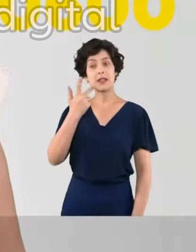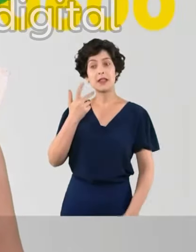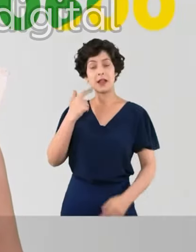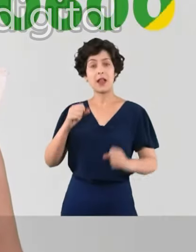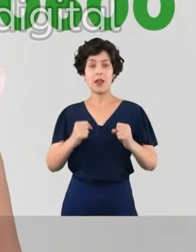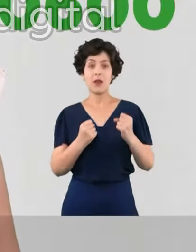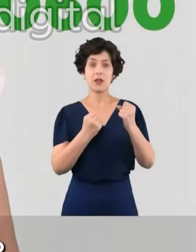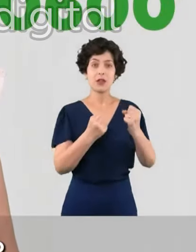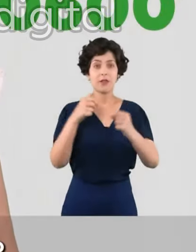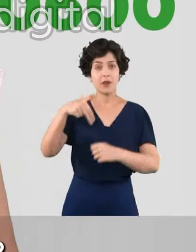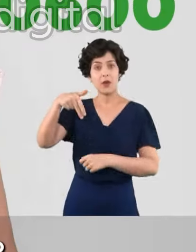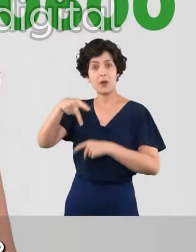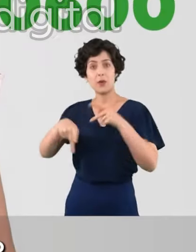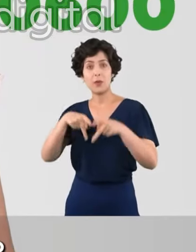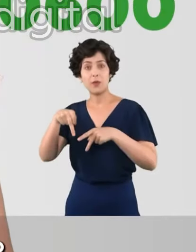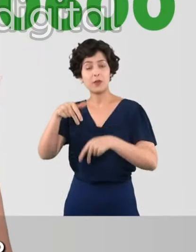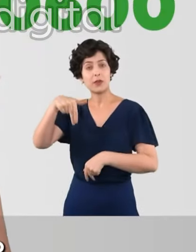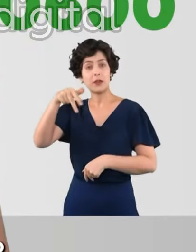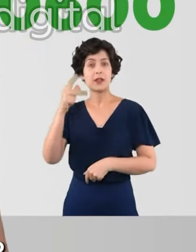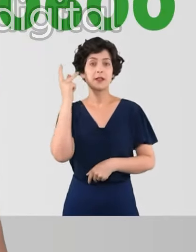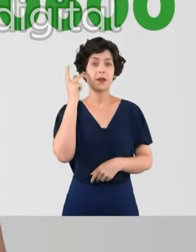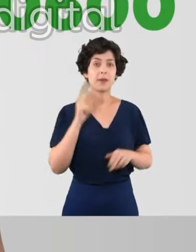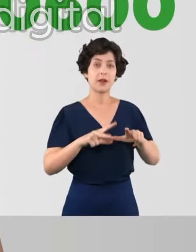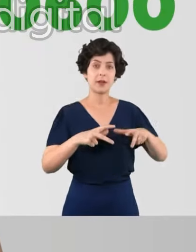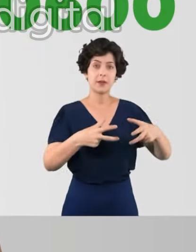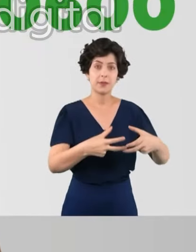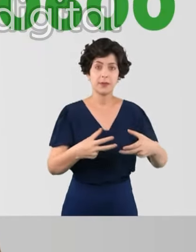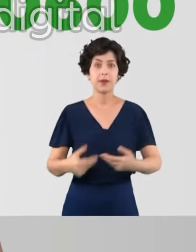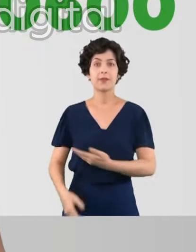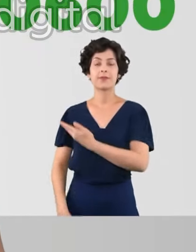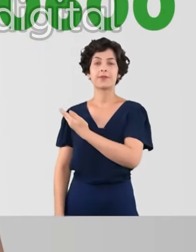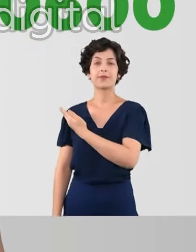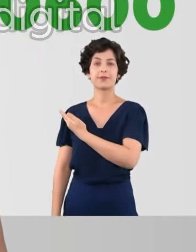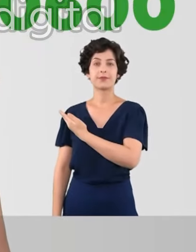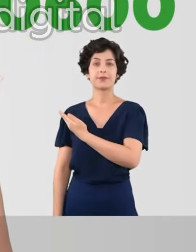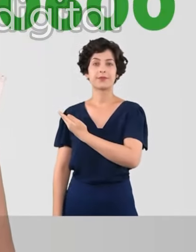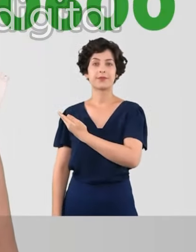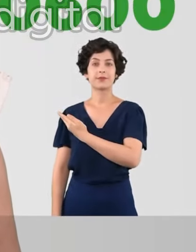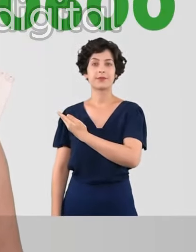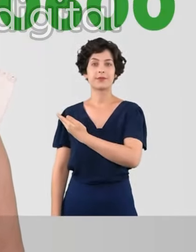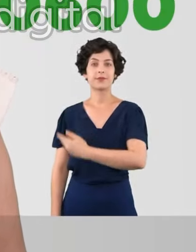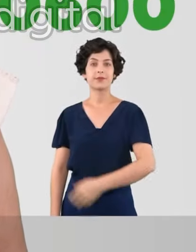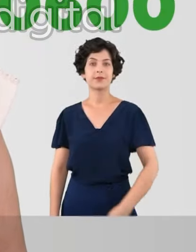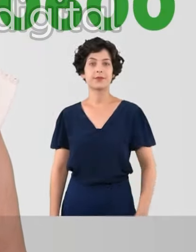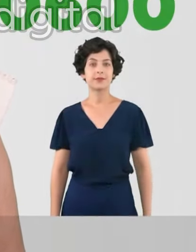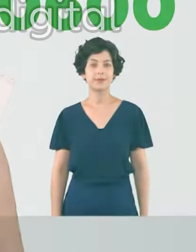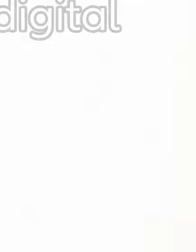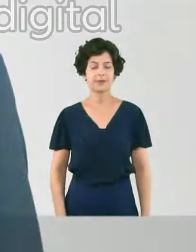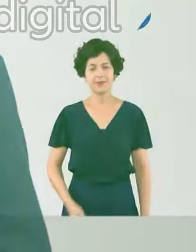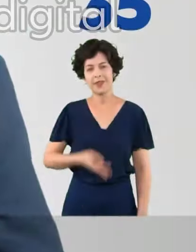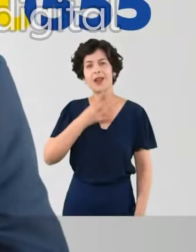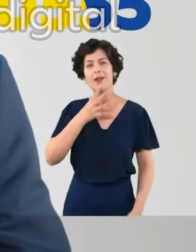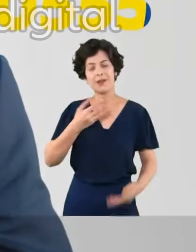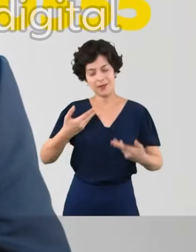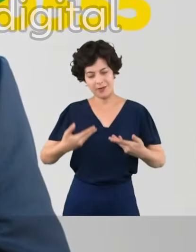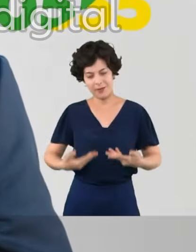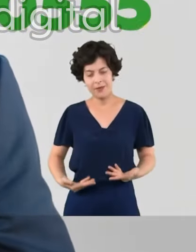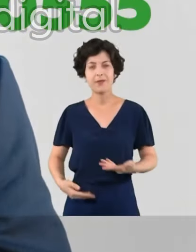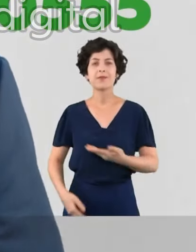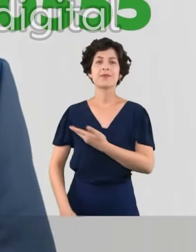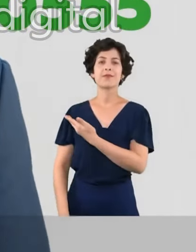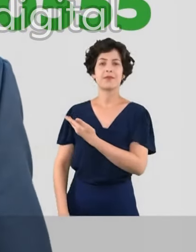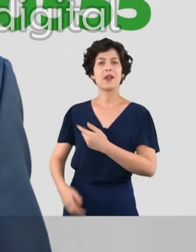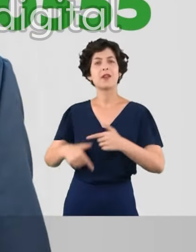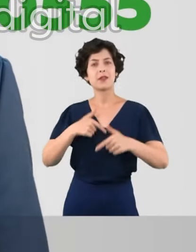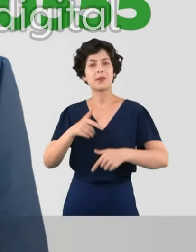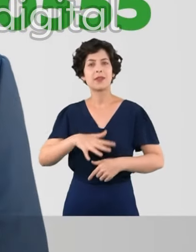cearense que vai defender os nordestinos de São Paulo, na Câmara Municipal, Marta Barros, 70 600. Você me conhece, sou